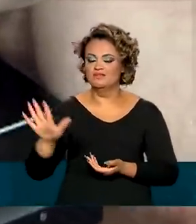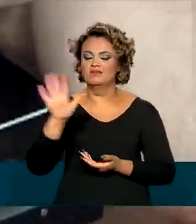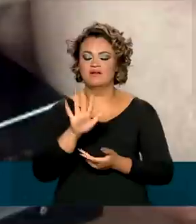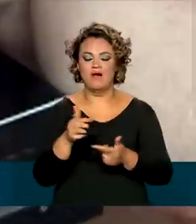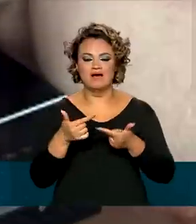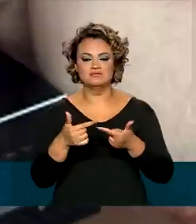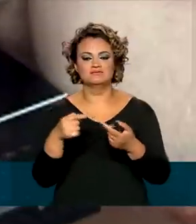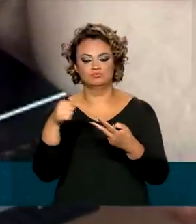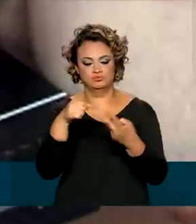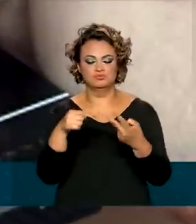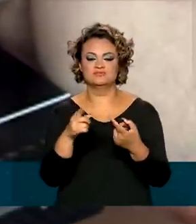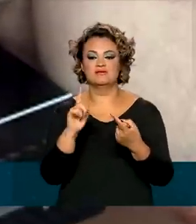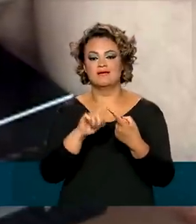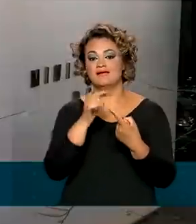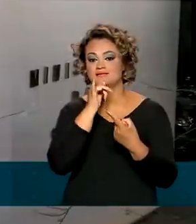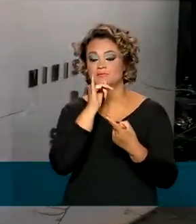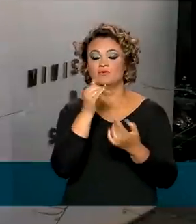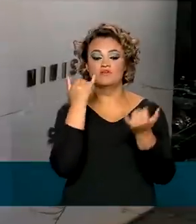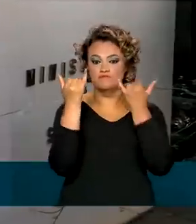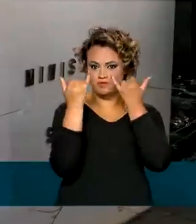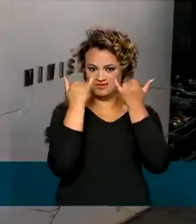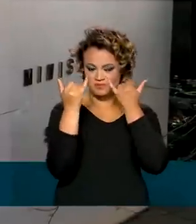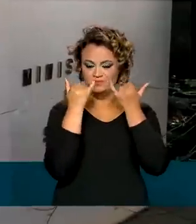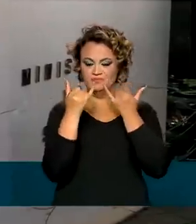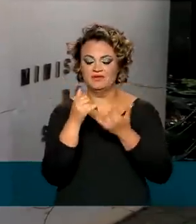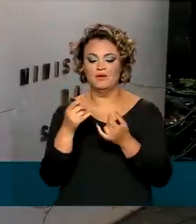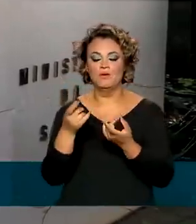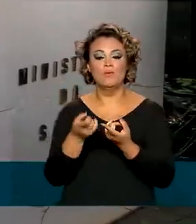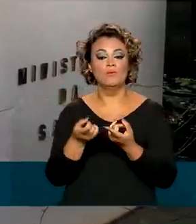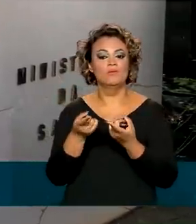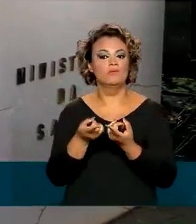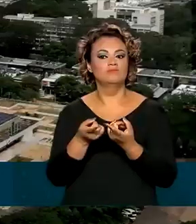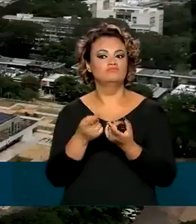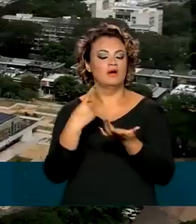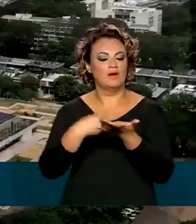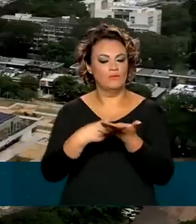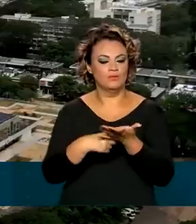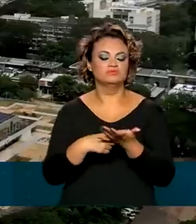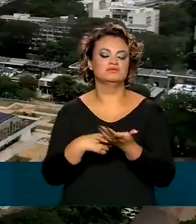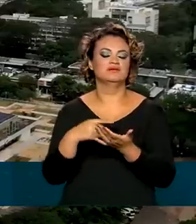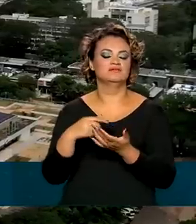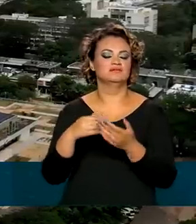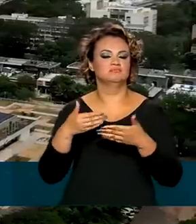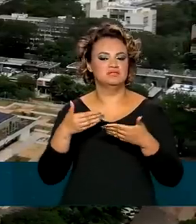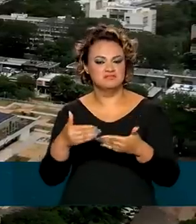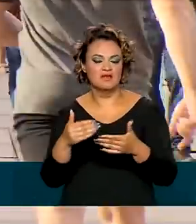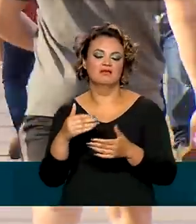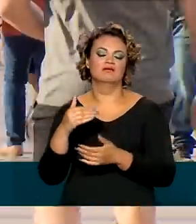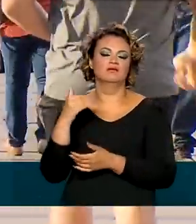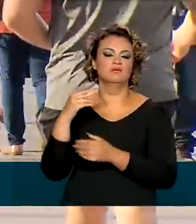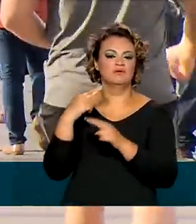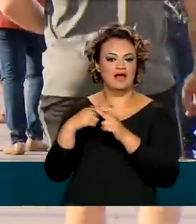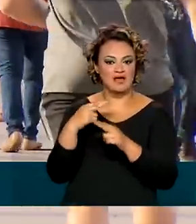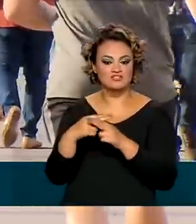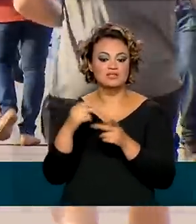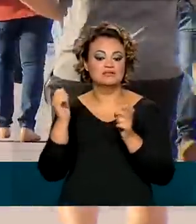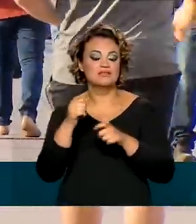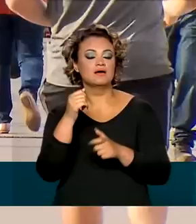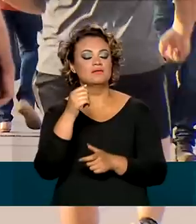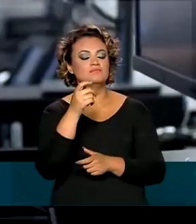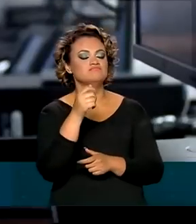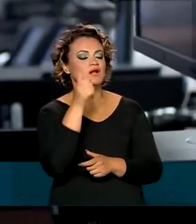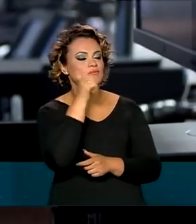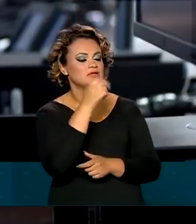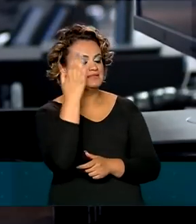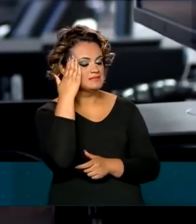A primeira tem a ver com a informação. Um acordo entre o Ministério da Saúde e a Caixa Econômica vai permitir que as mulheres saibam se